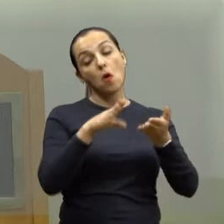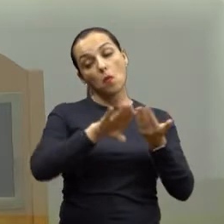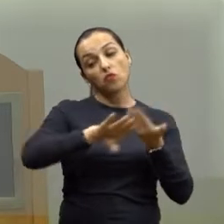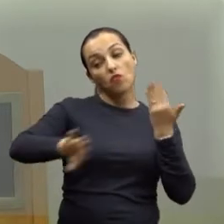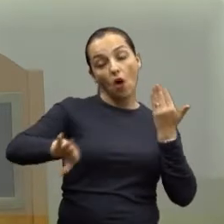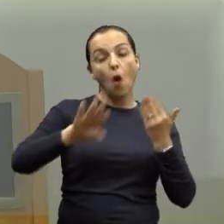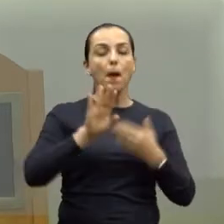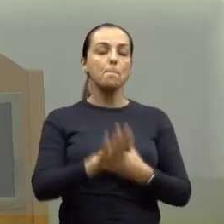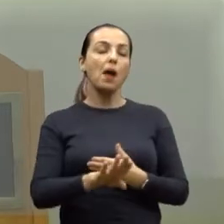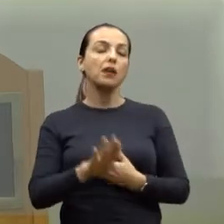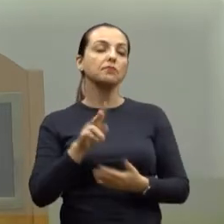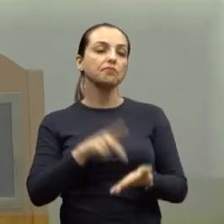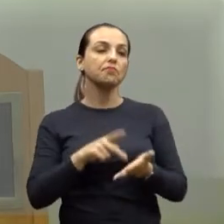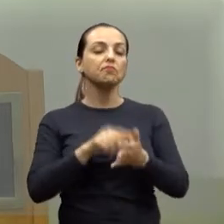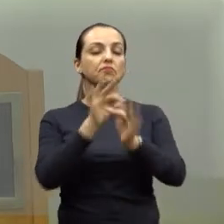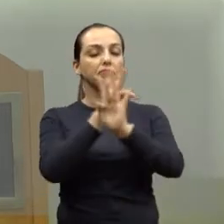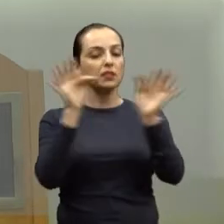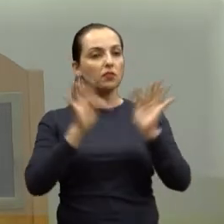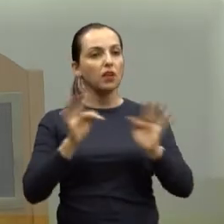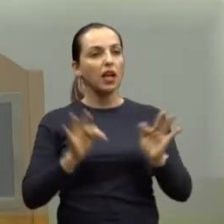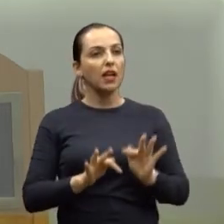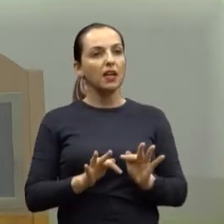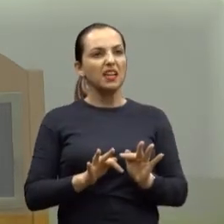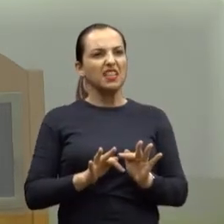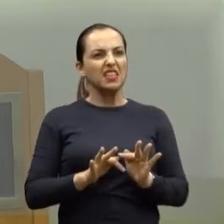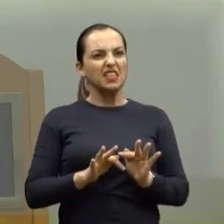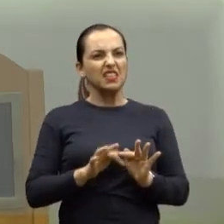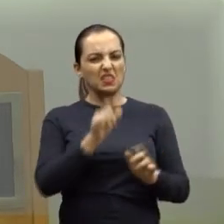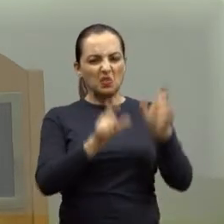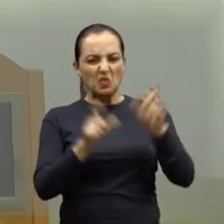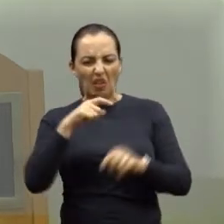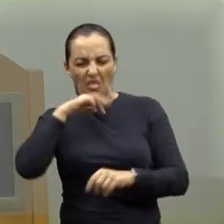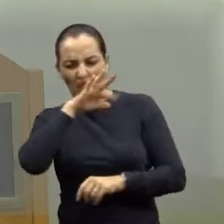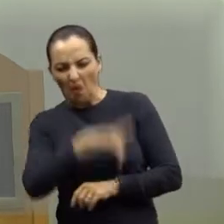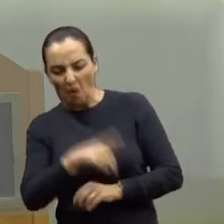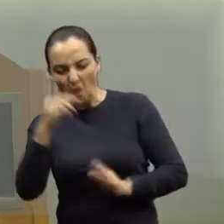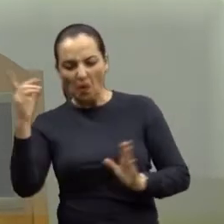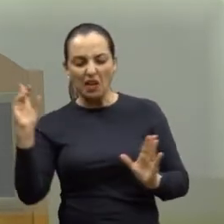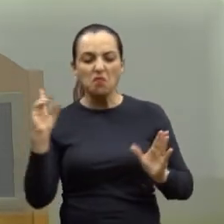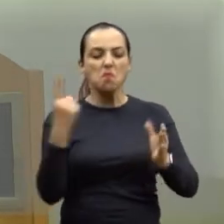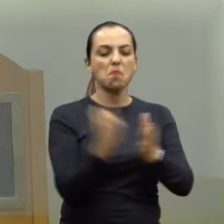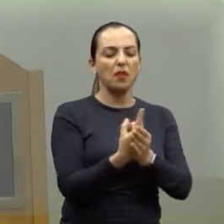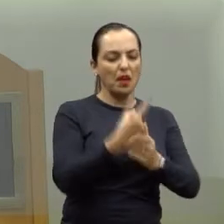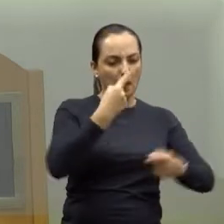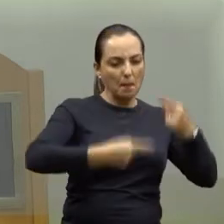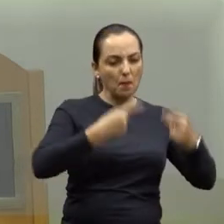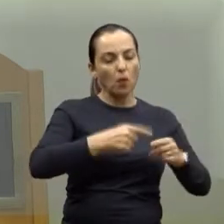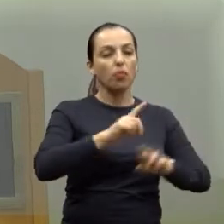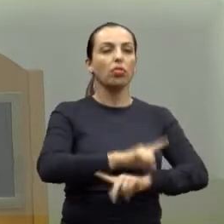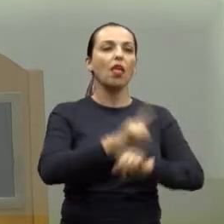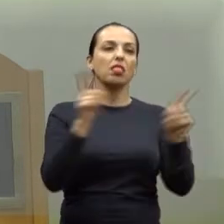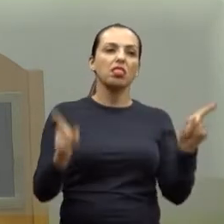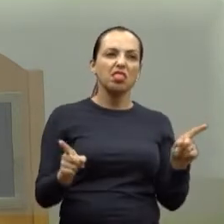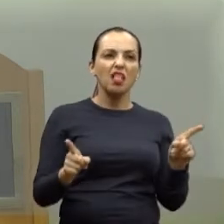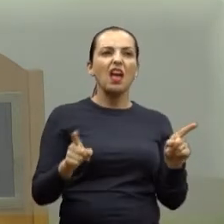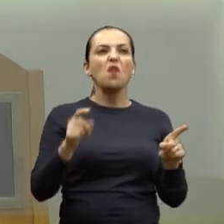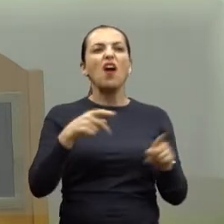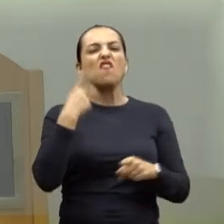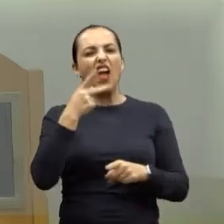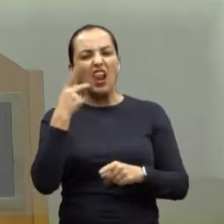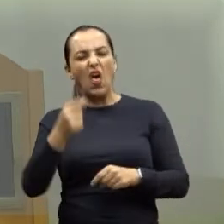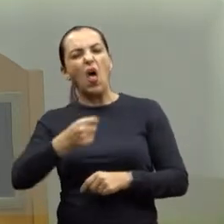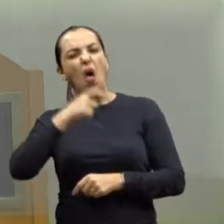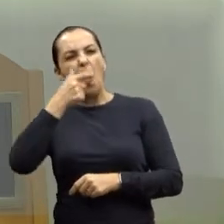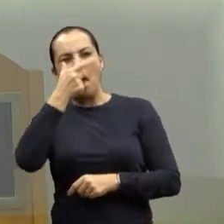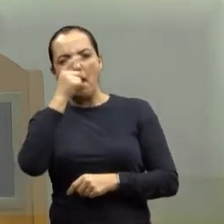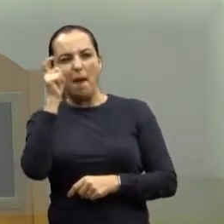fora, mas, felizmente, às péssimas, nenhuma entrou. Nenhuma daqui deu trabalho para essa casa, que inventou mentira.